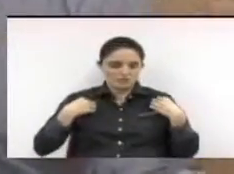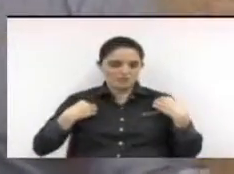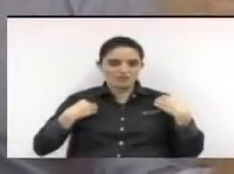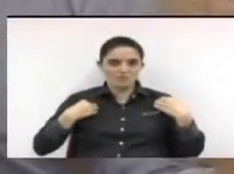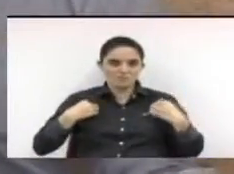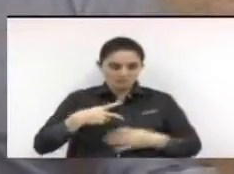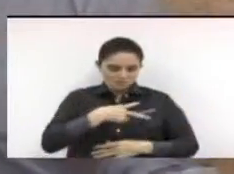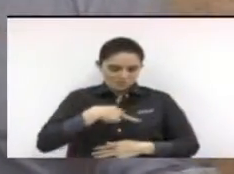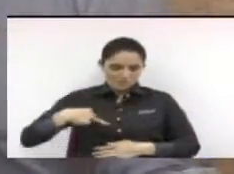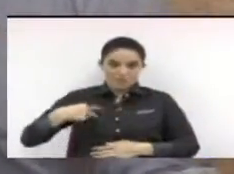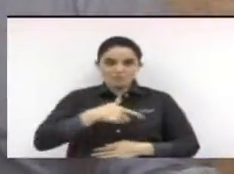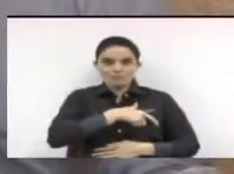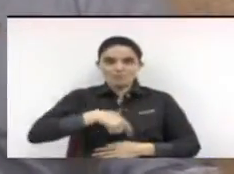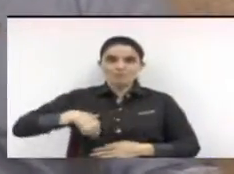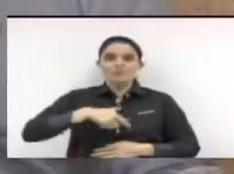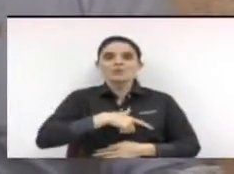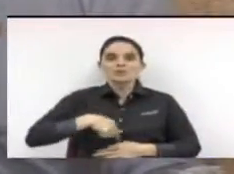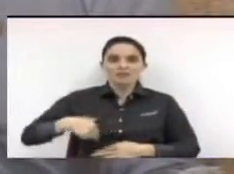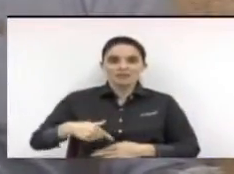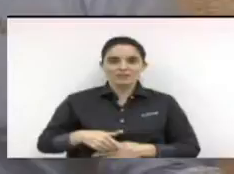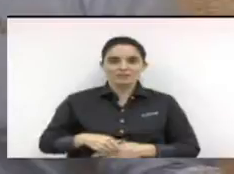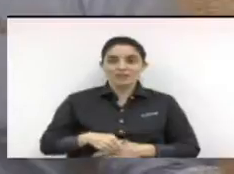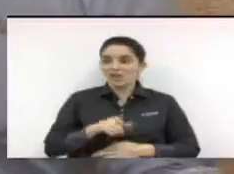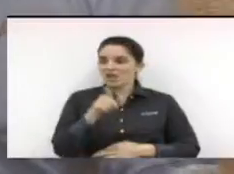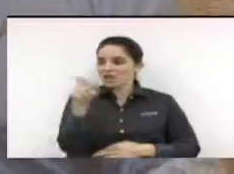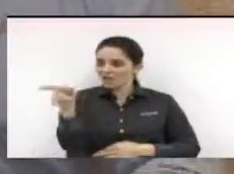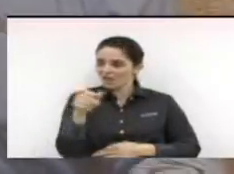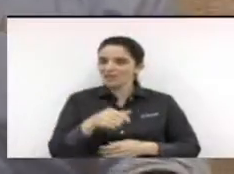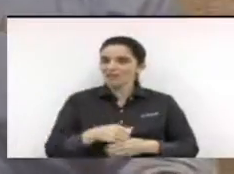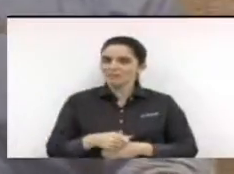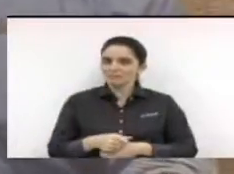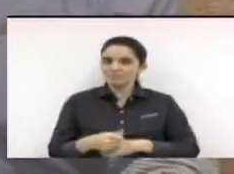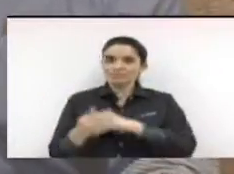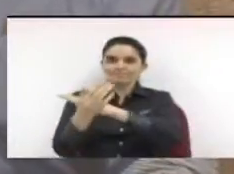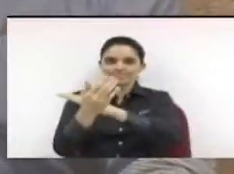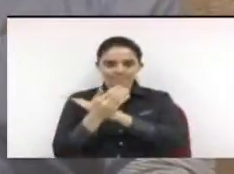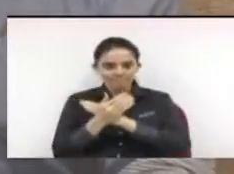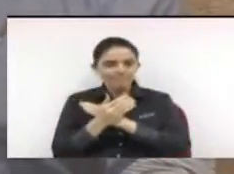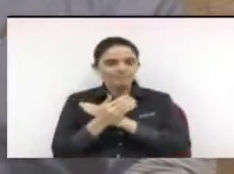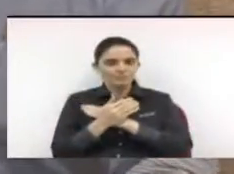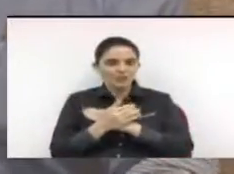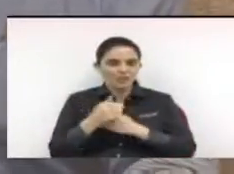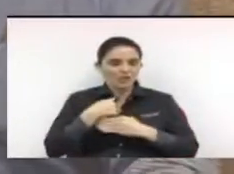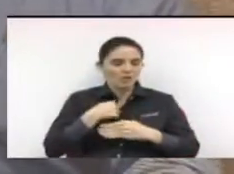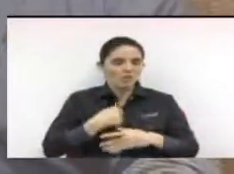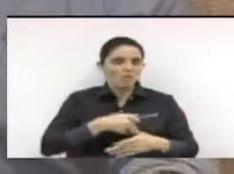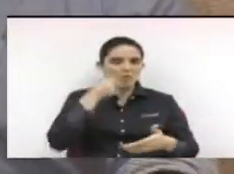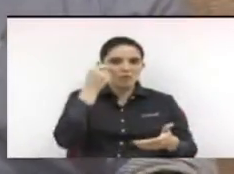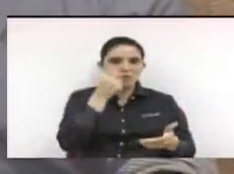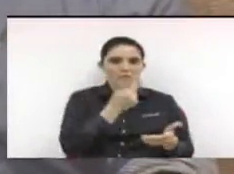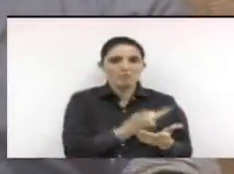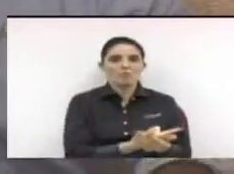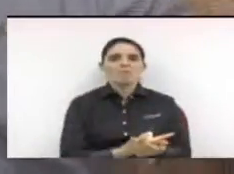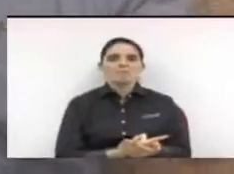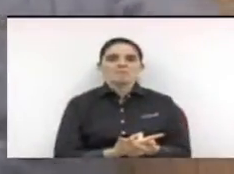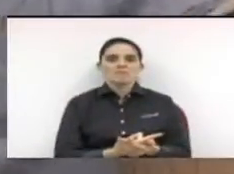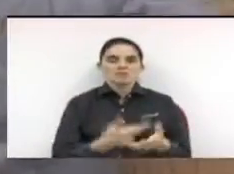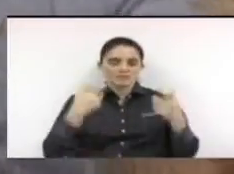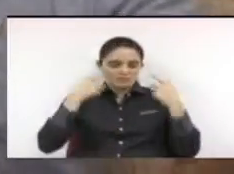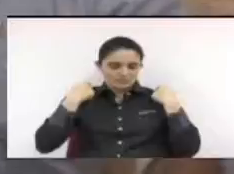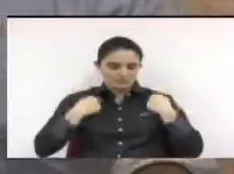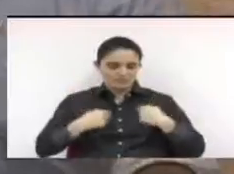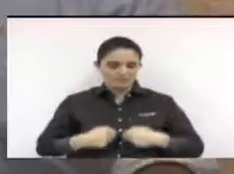dinheiro para eu comprar o uniforme do Senai. Num período, eu cuidava do centro cívico escolar e em troca disso,